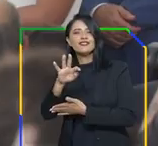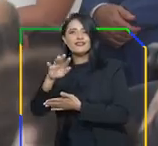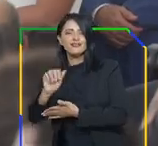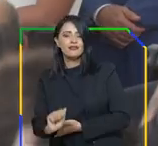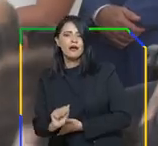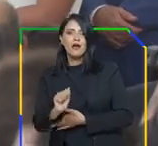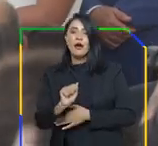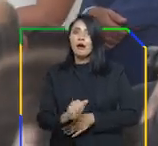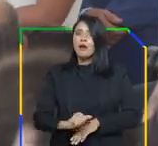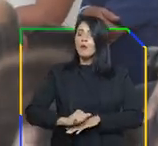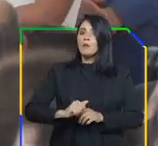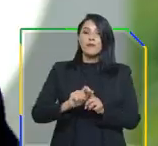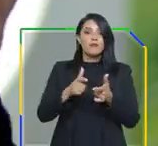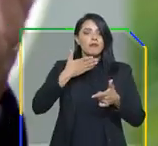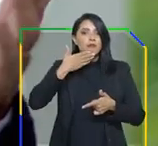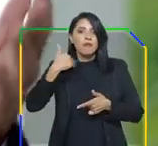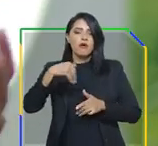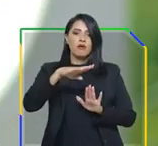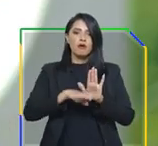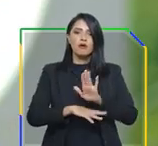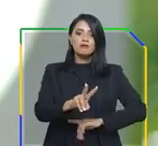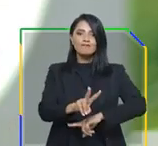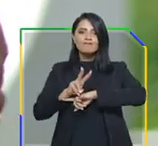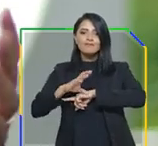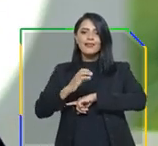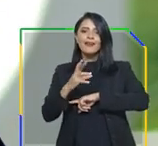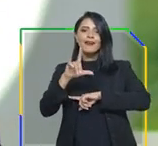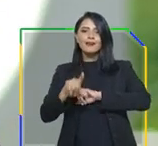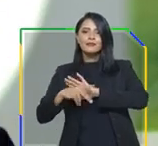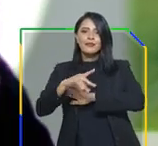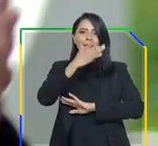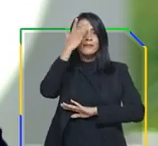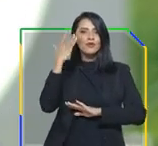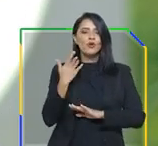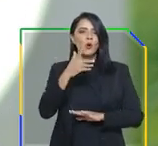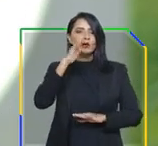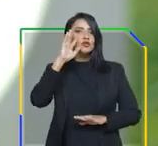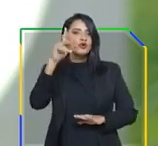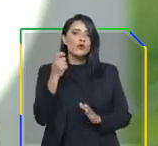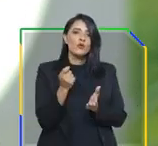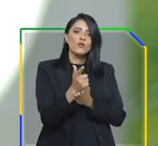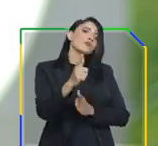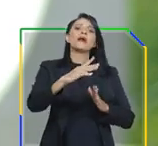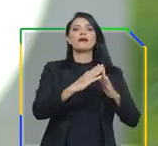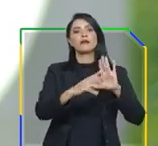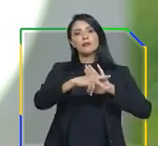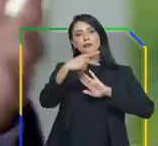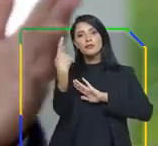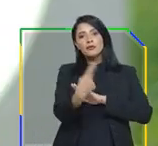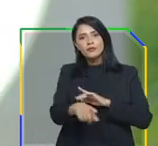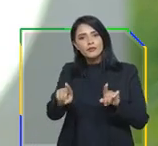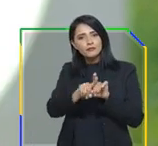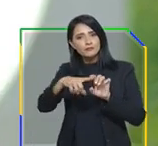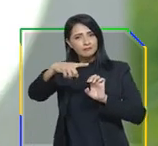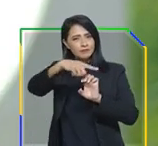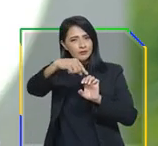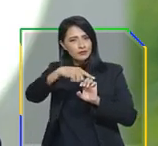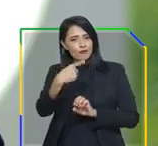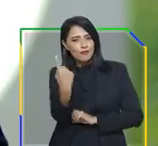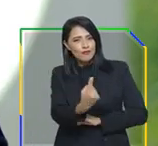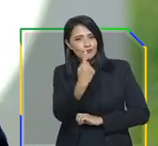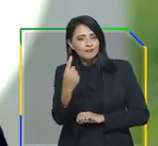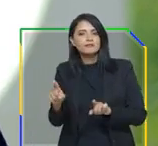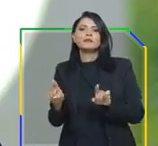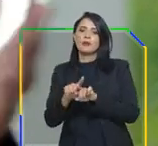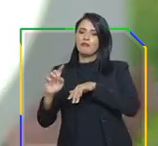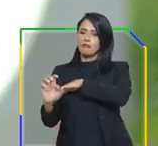crédito da nossa história. É crédito imobiliário para a classe média que sonha com a casa própria. Crédito para microempreendedores individuais,